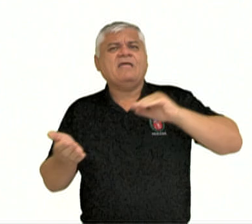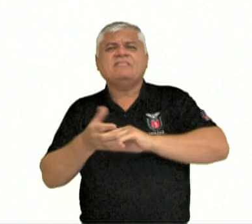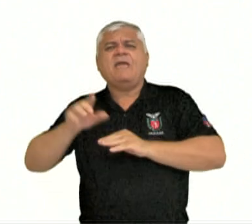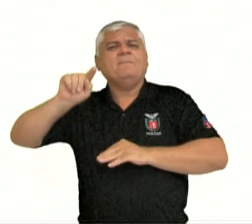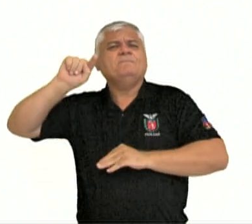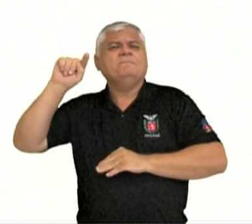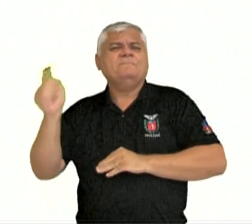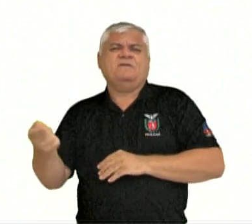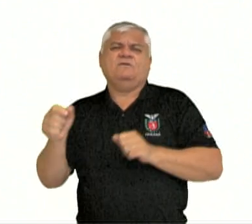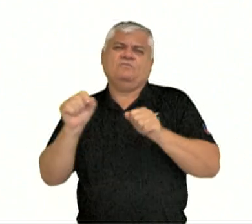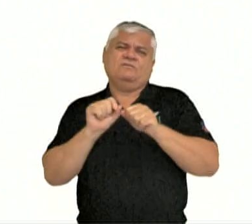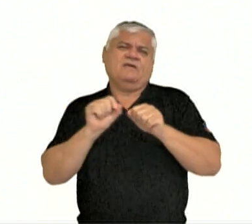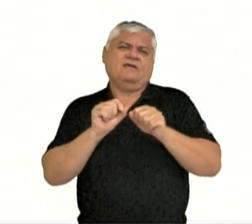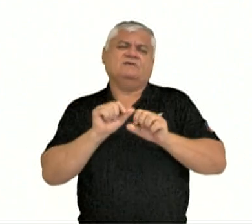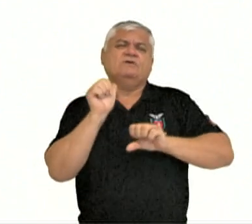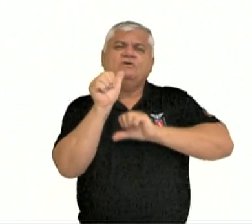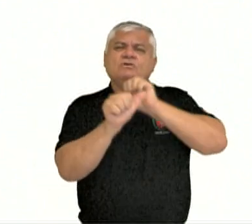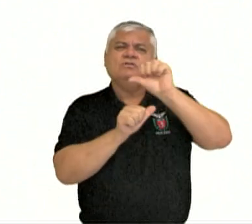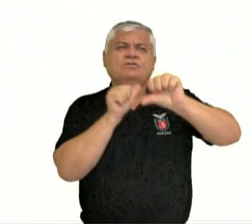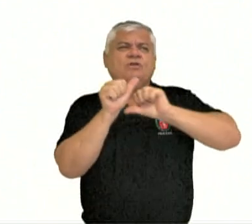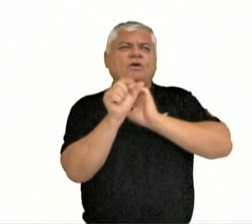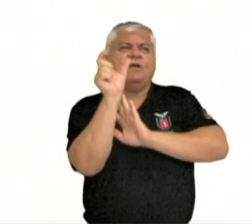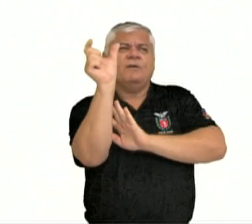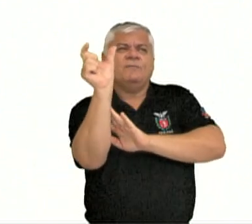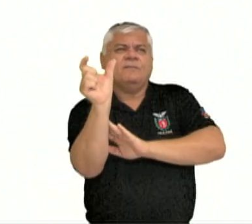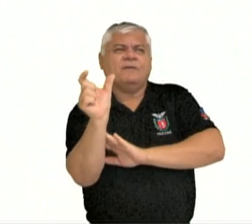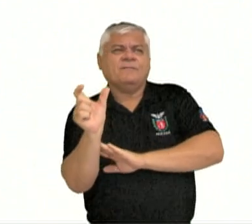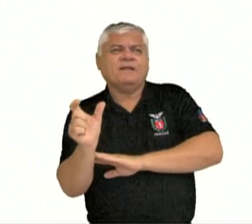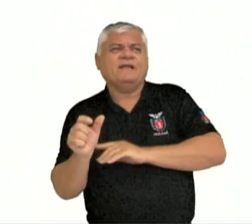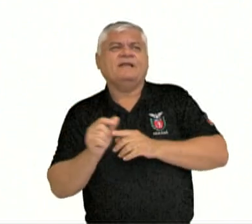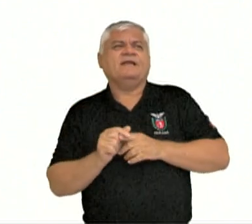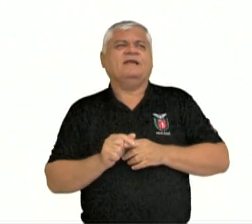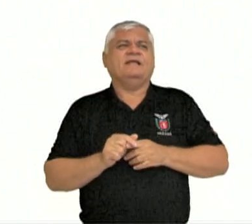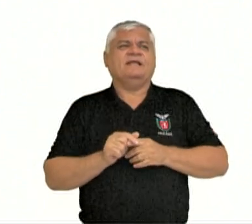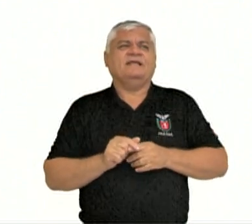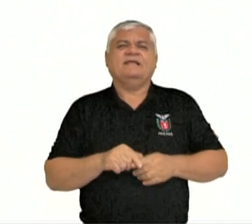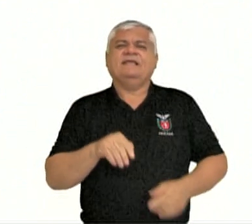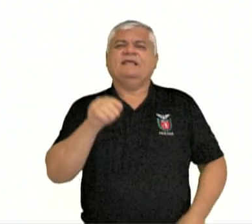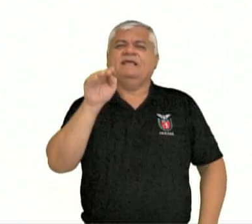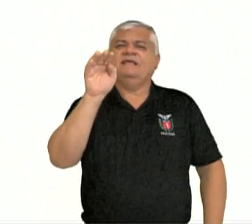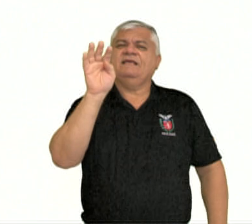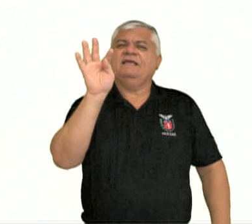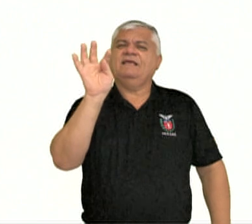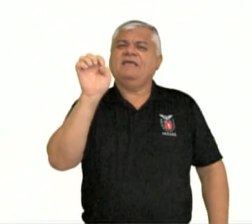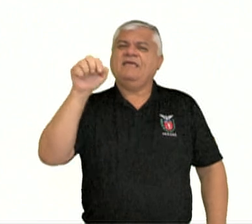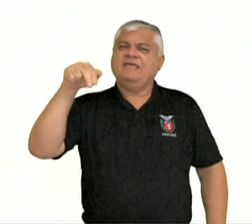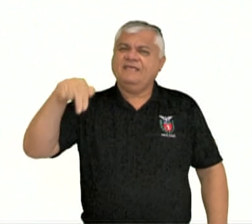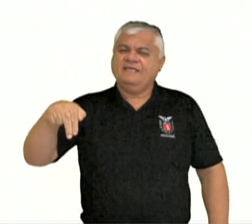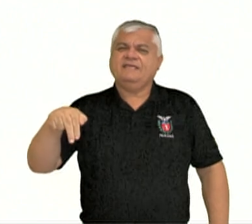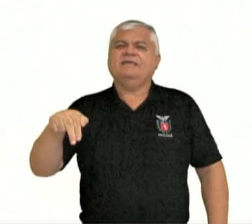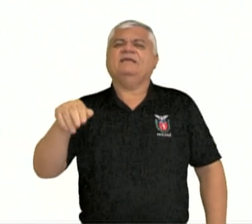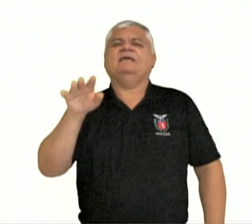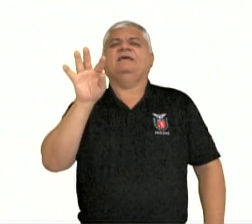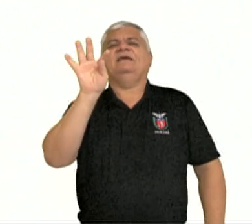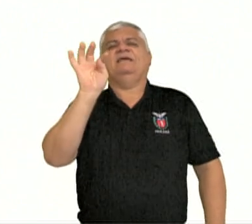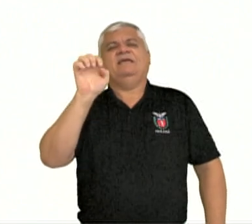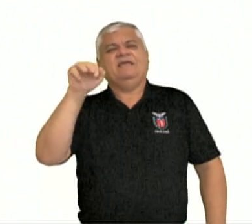repetir, só vai mudar o finalzinho do número muito fácil. 13, 14,